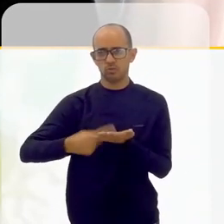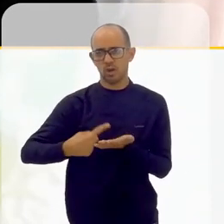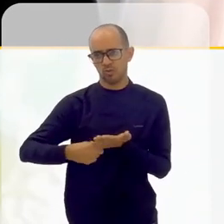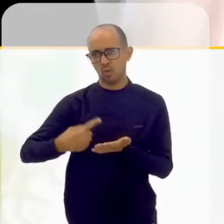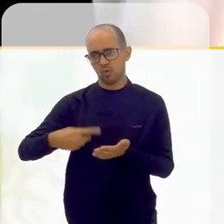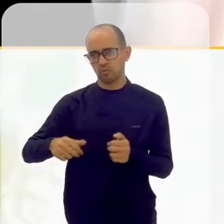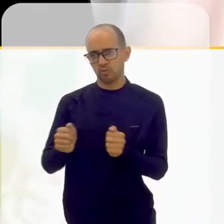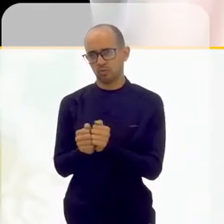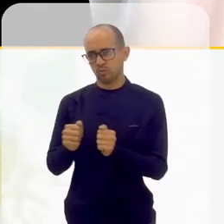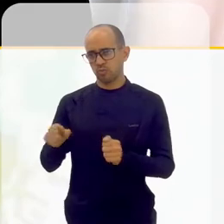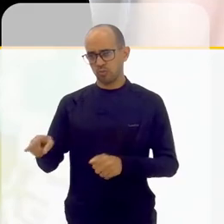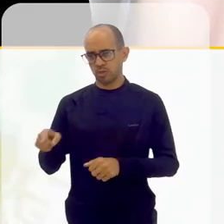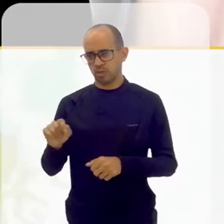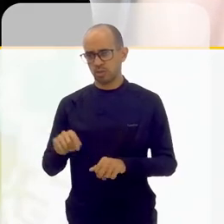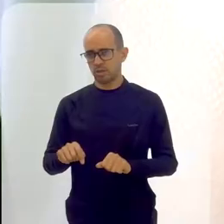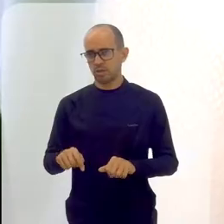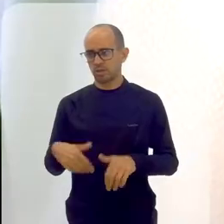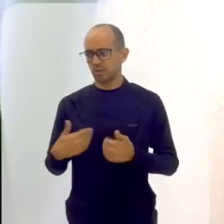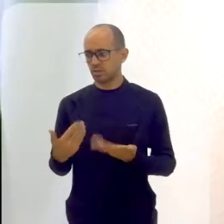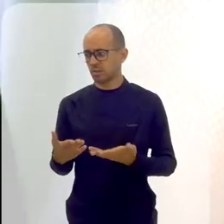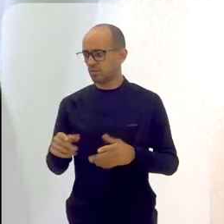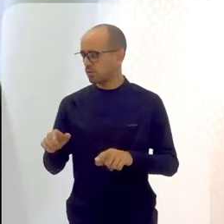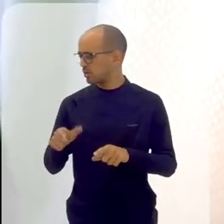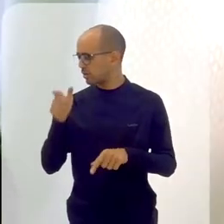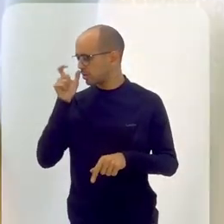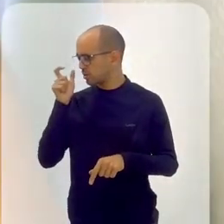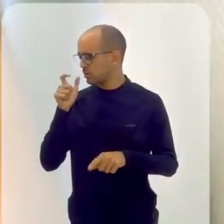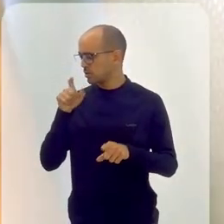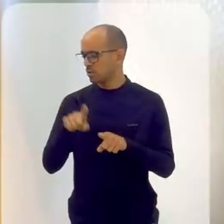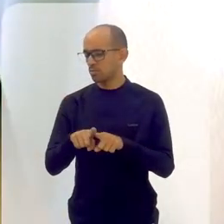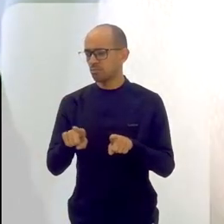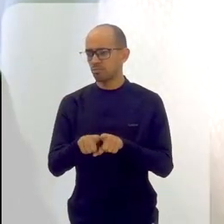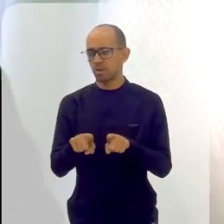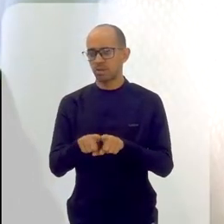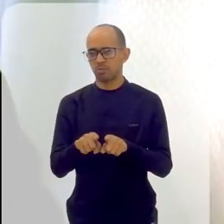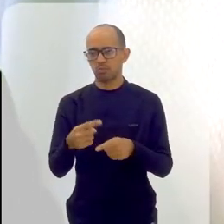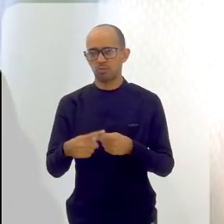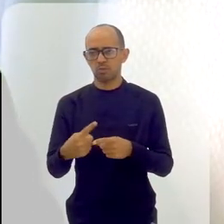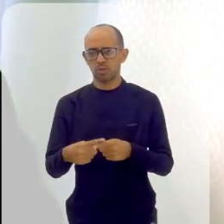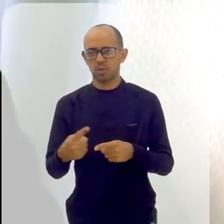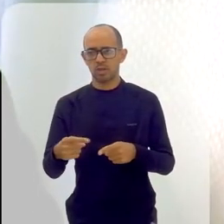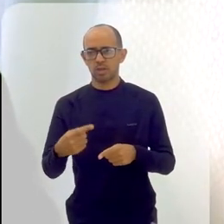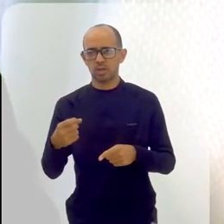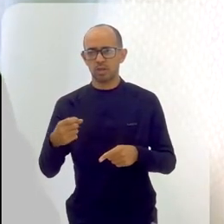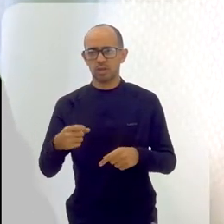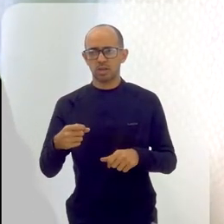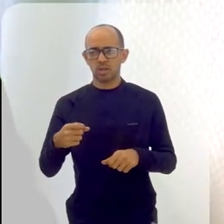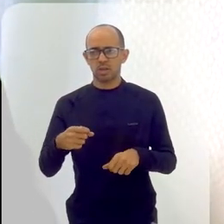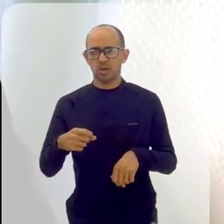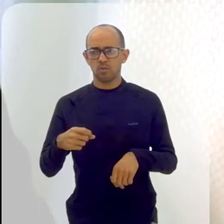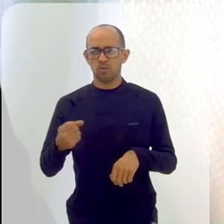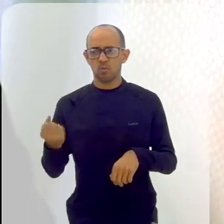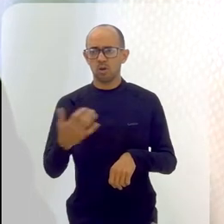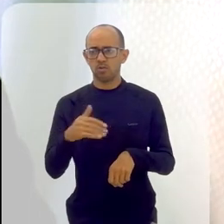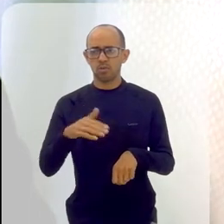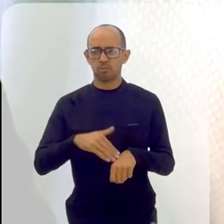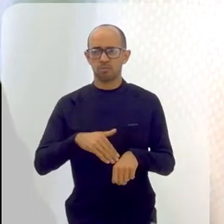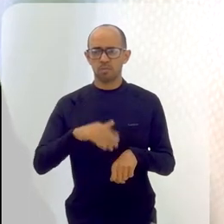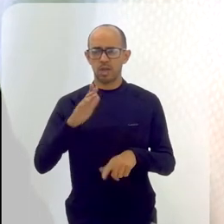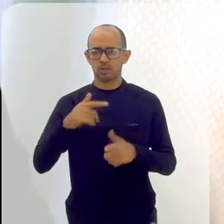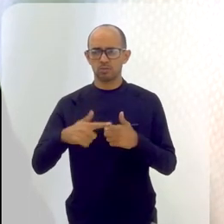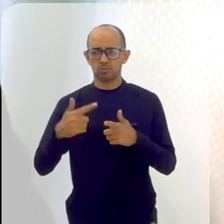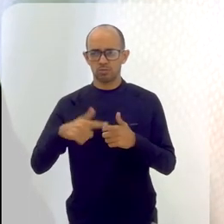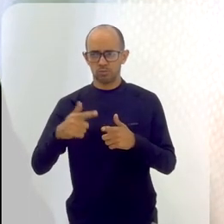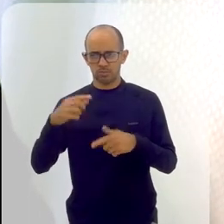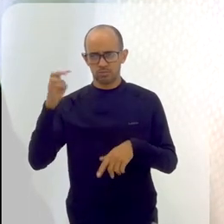ele gostava de fazer aula de teatro, sabe? E o mais interessante é que, quanto maior era a questão mental daquele